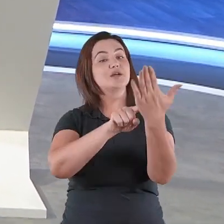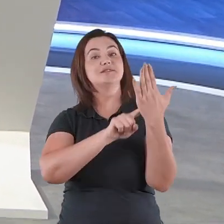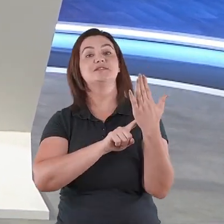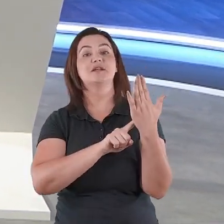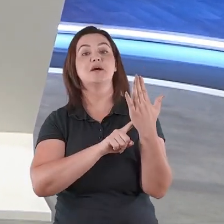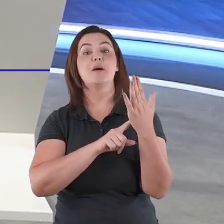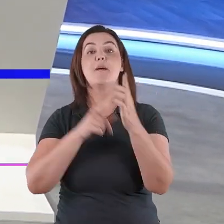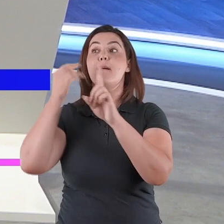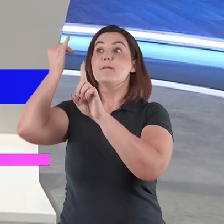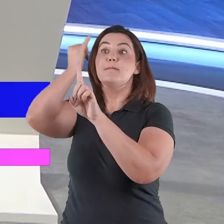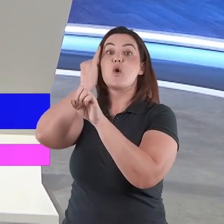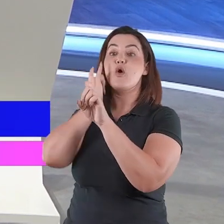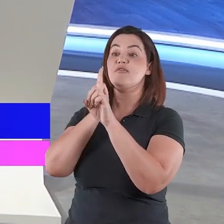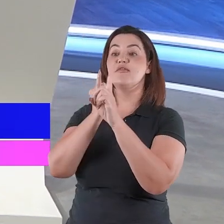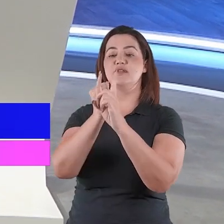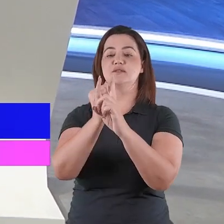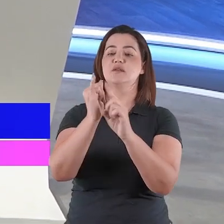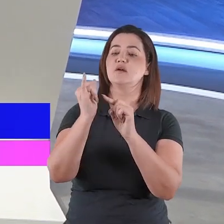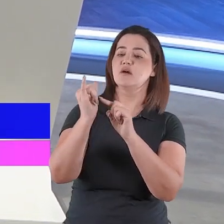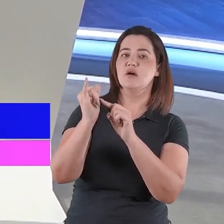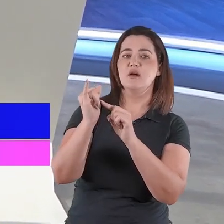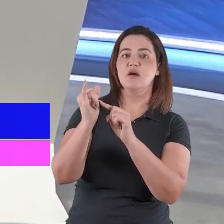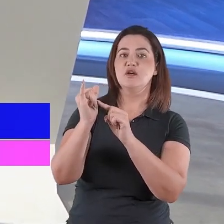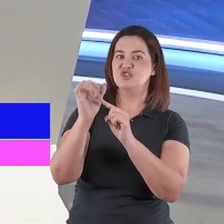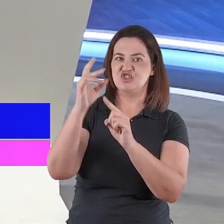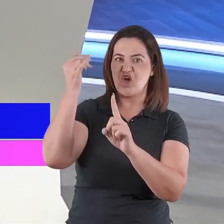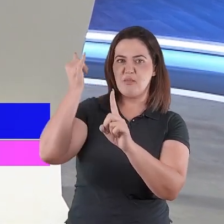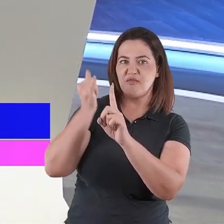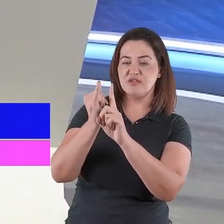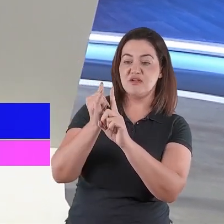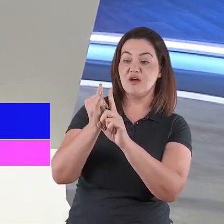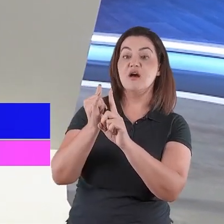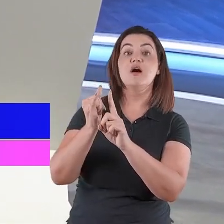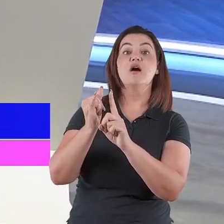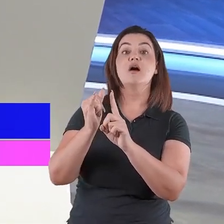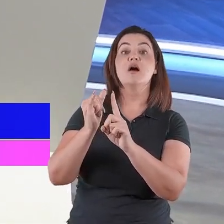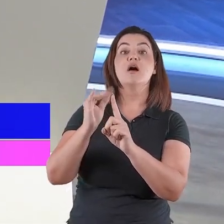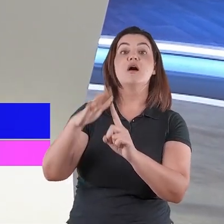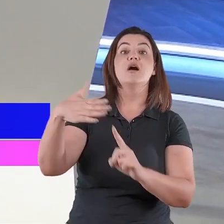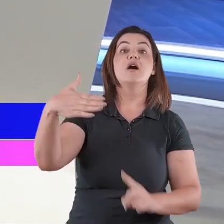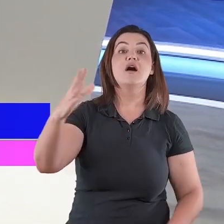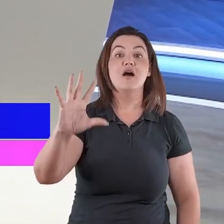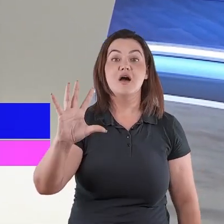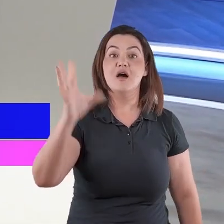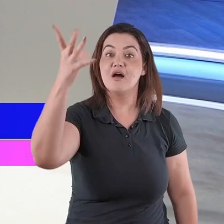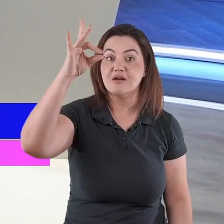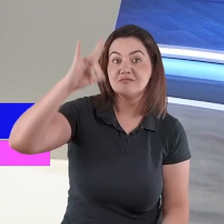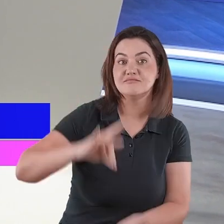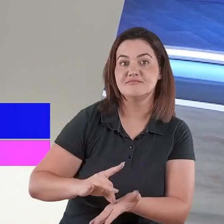fatos e eventos que se deram por causa do nascimento de Cristo Jesus,